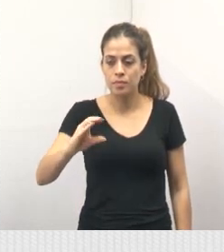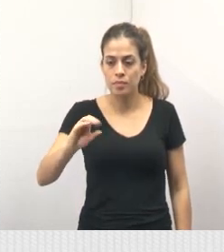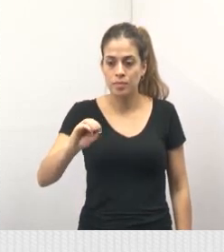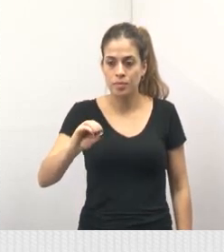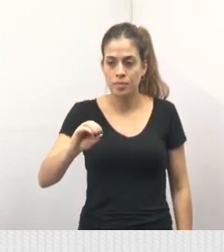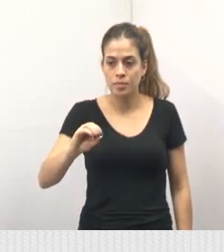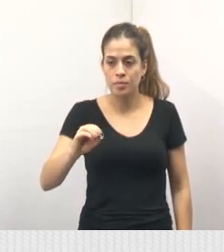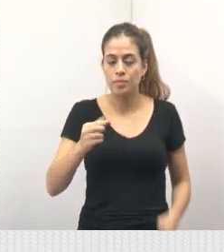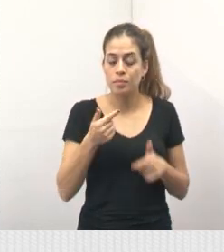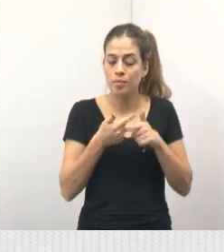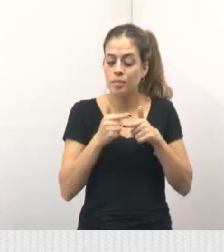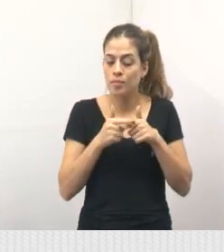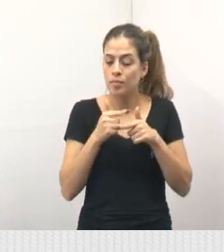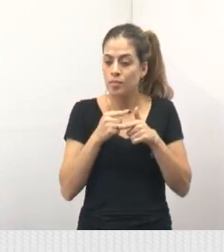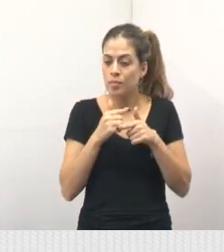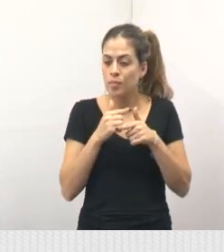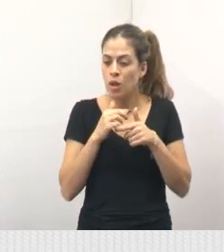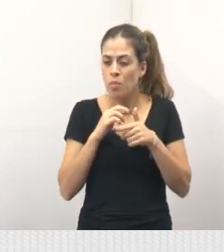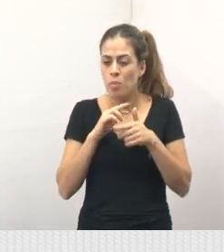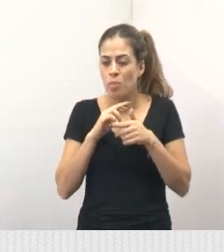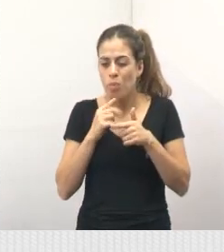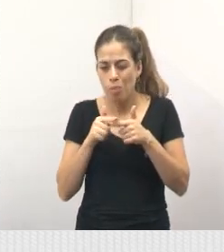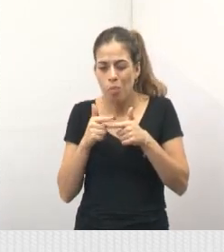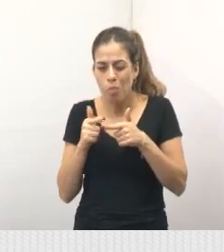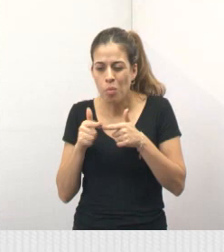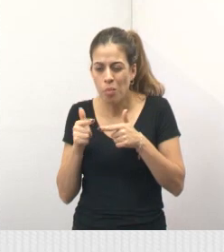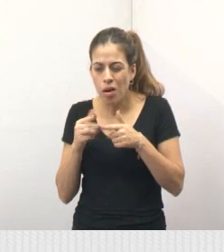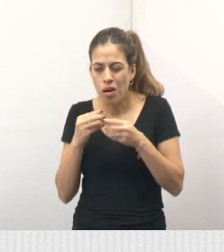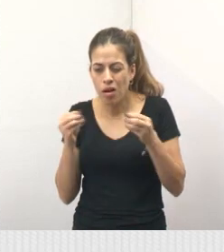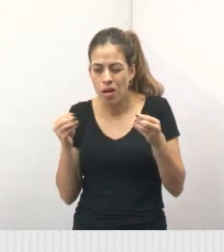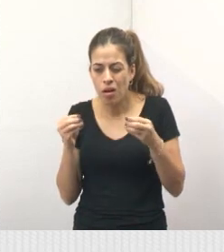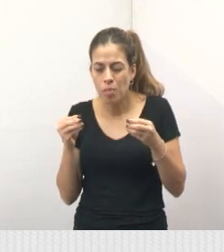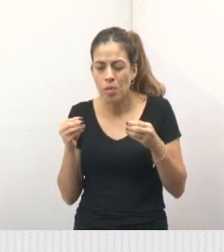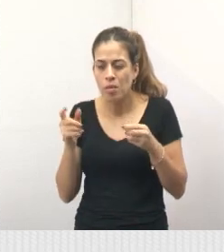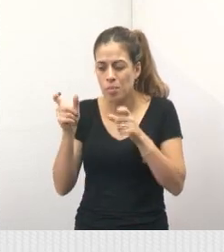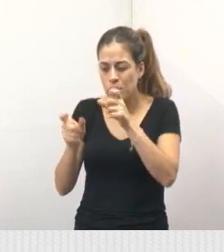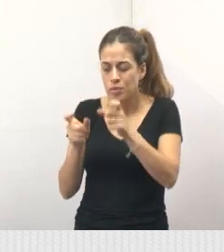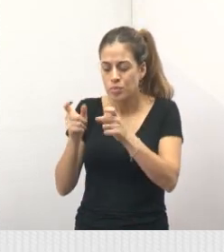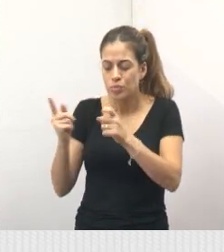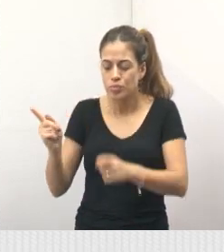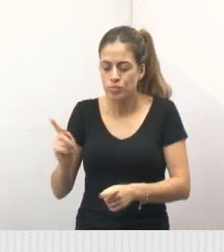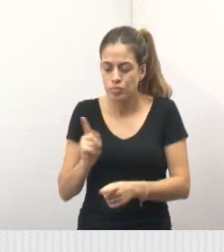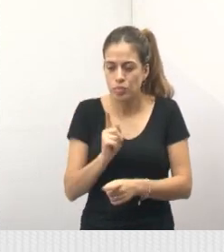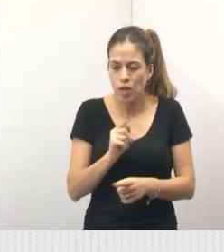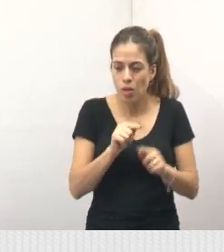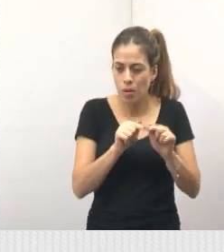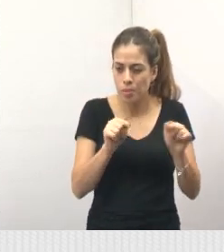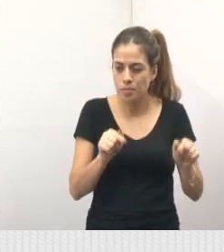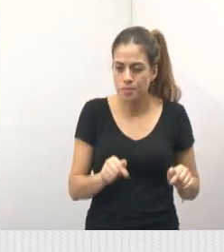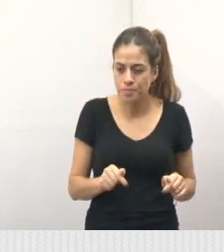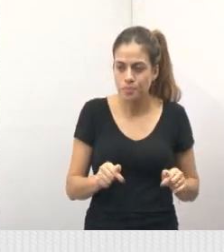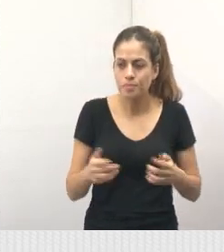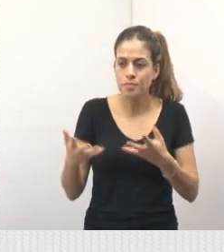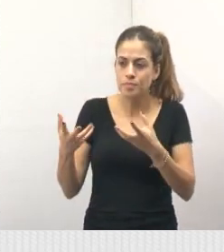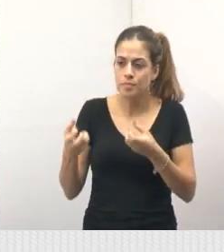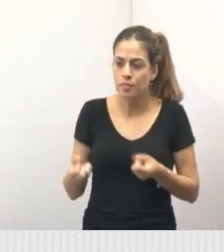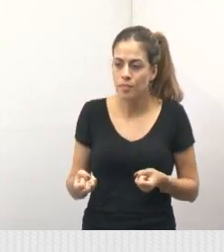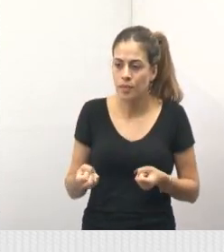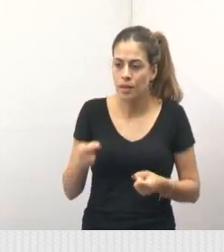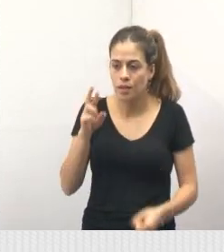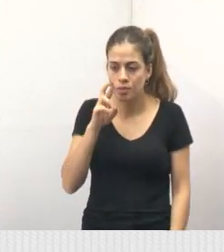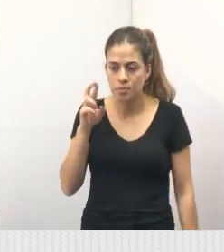para resolver algumas demandas também de munícipes que estevem em nosso gabinete, e fomos recebidos pela